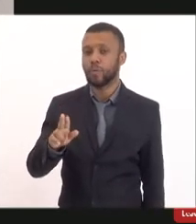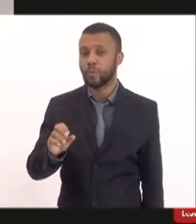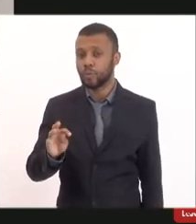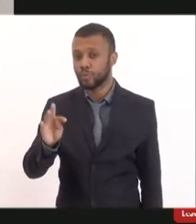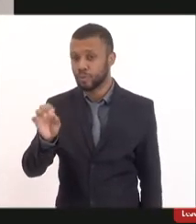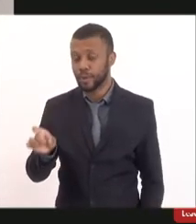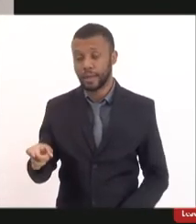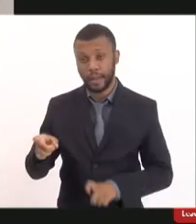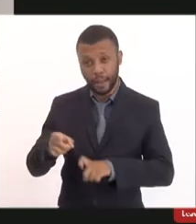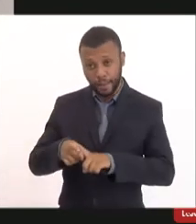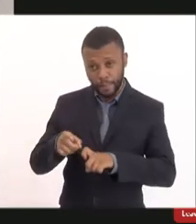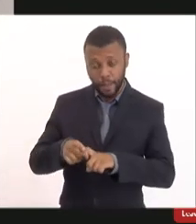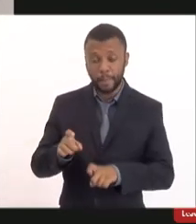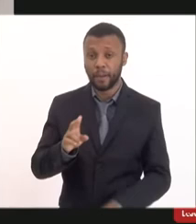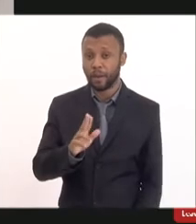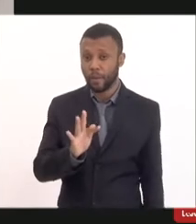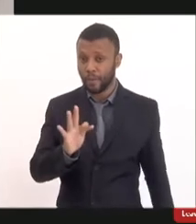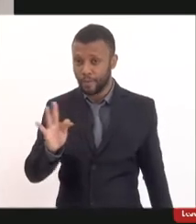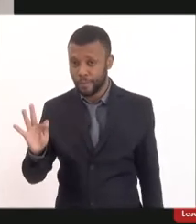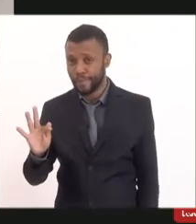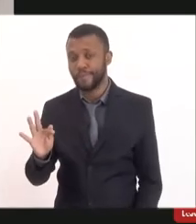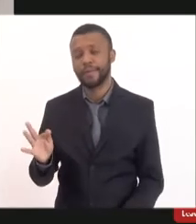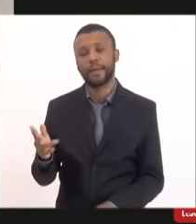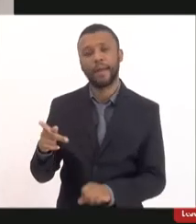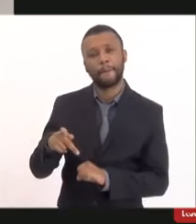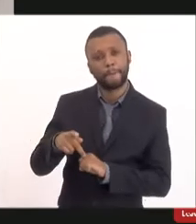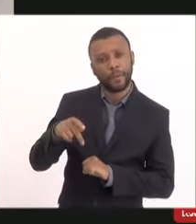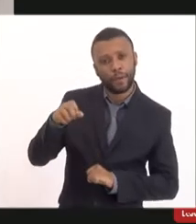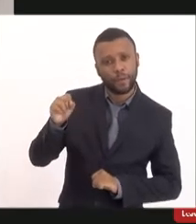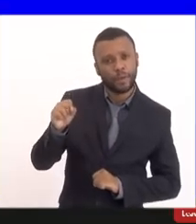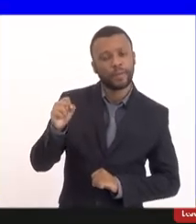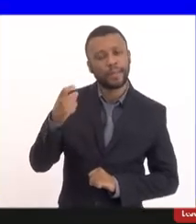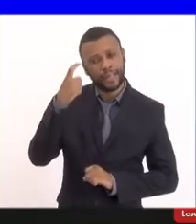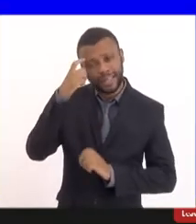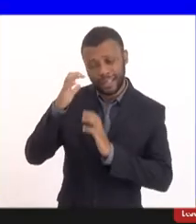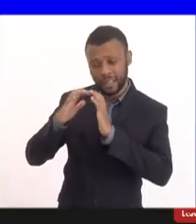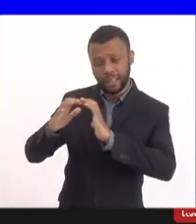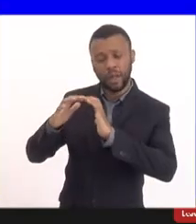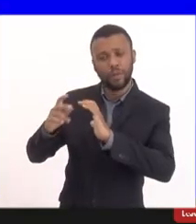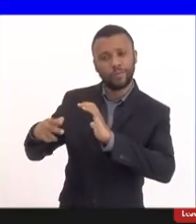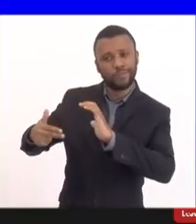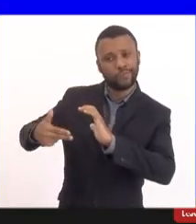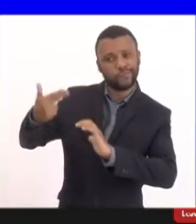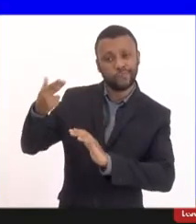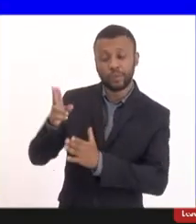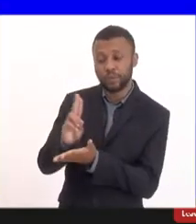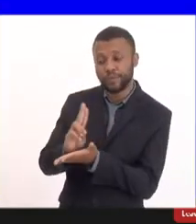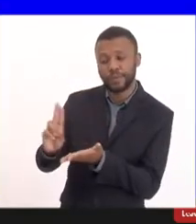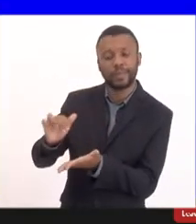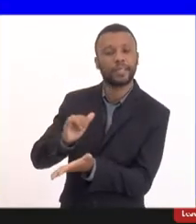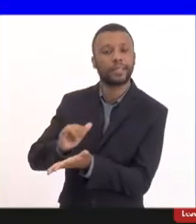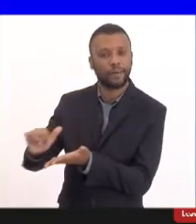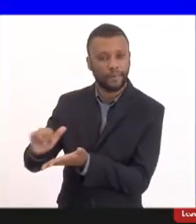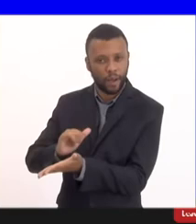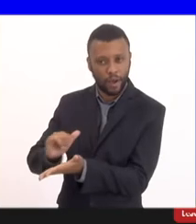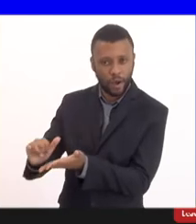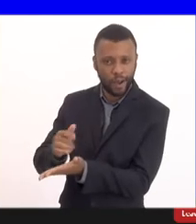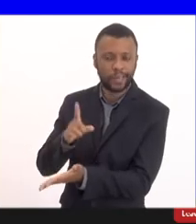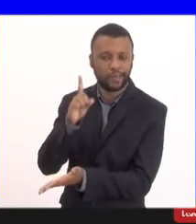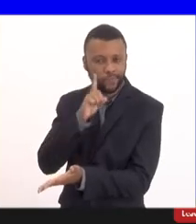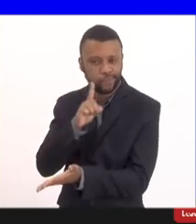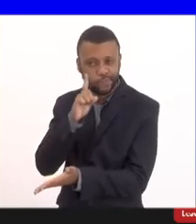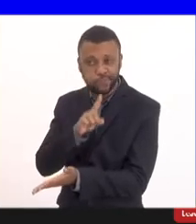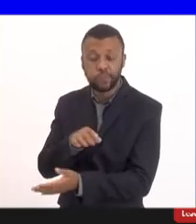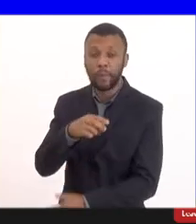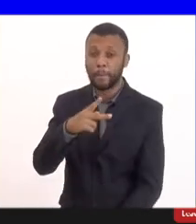pela Universidade Federal Fluminense especialista em neurocirurgia na Columbia University em Nova York nos Estados Unidos